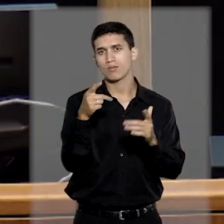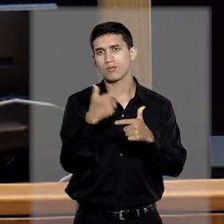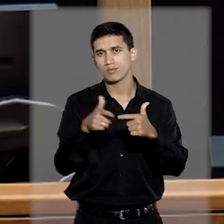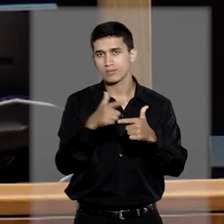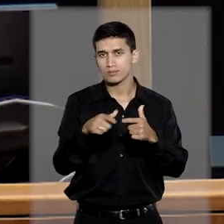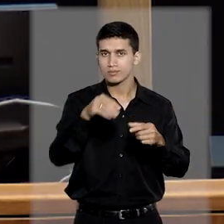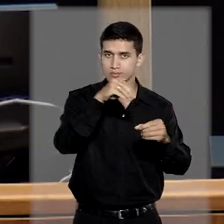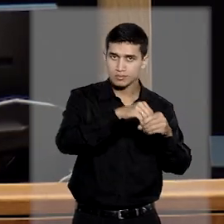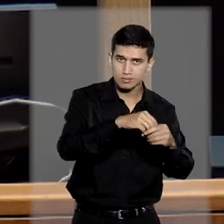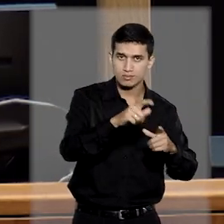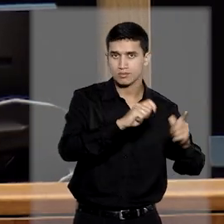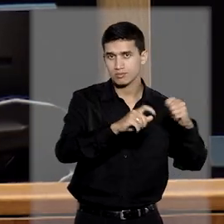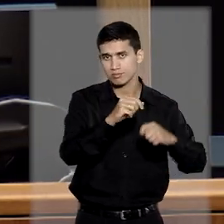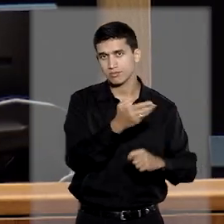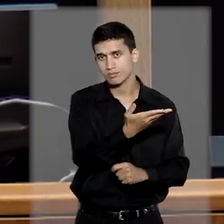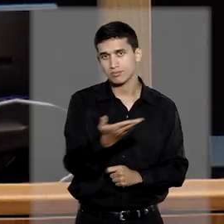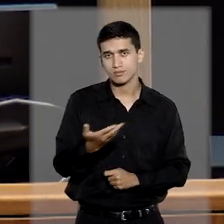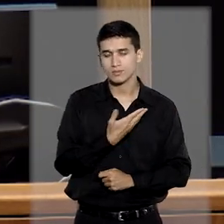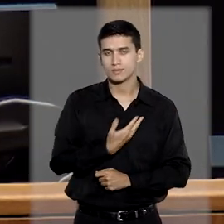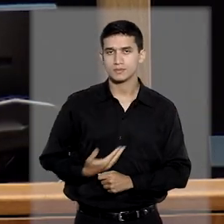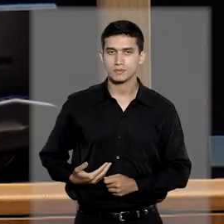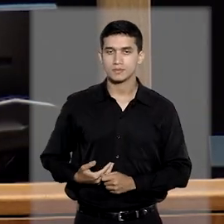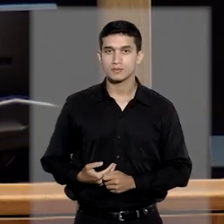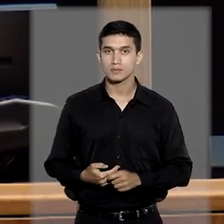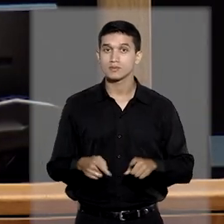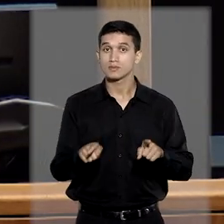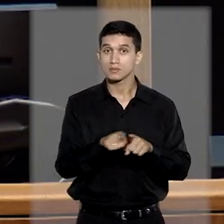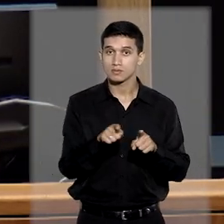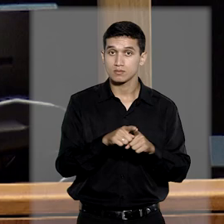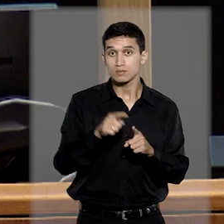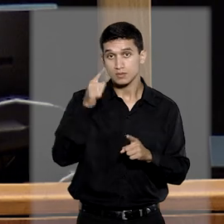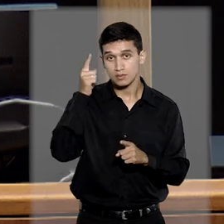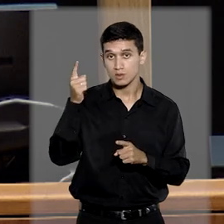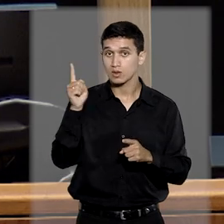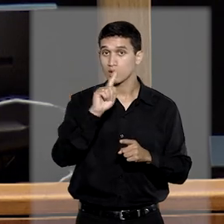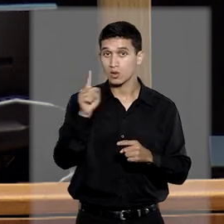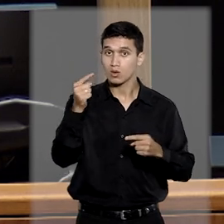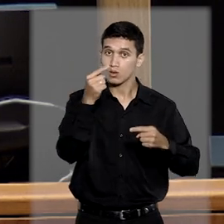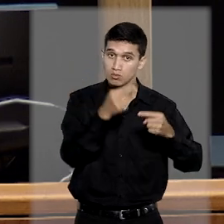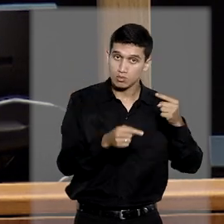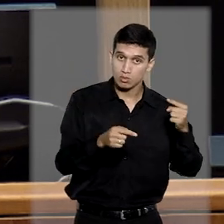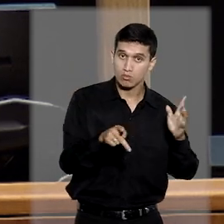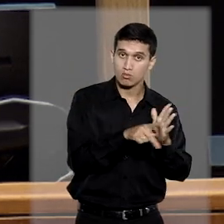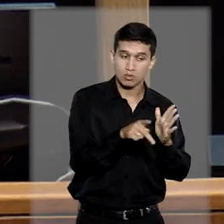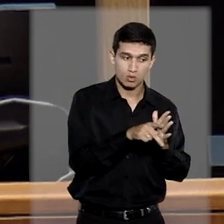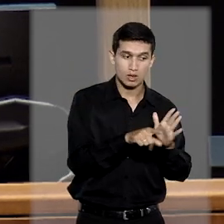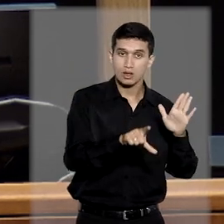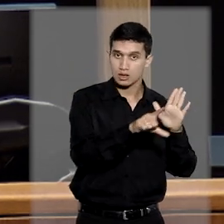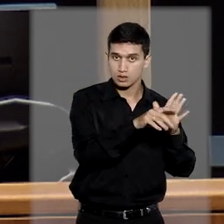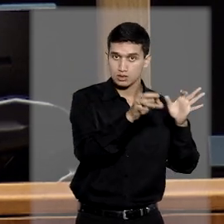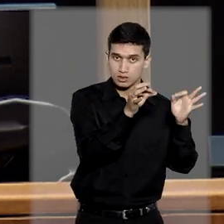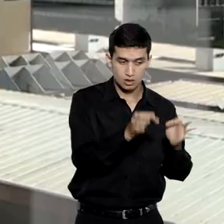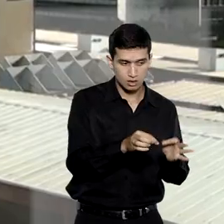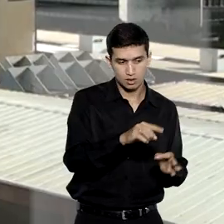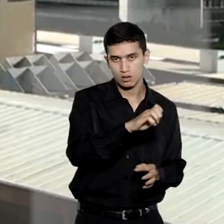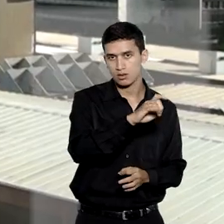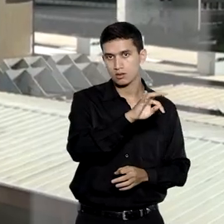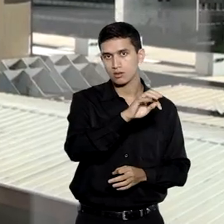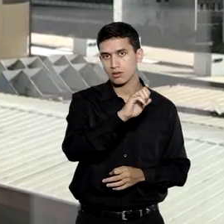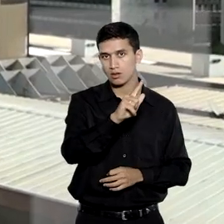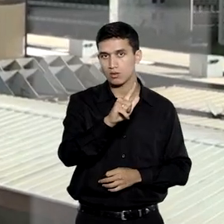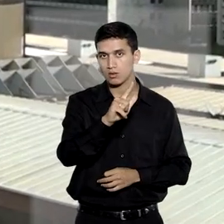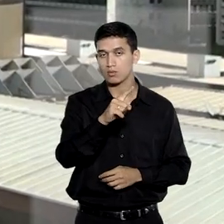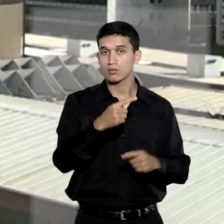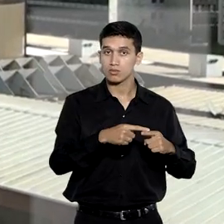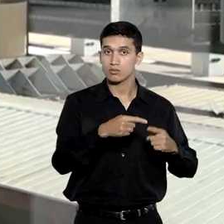danos à ordem e à economia públicas. Ela também salientou que não se trata de avaliação sobre a legalidade do edital, pois essa